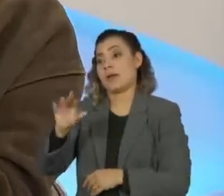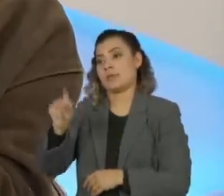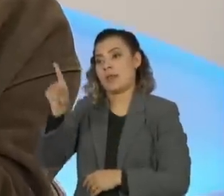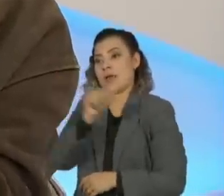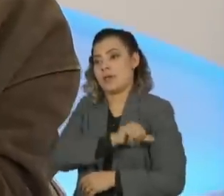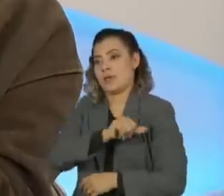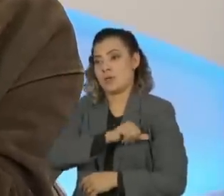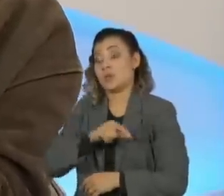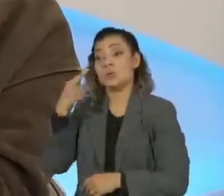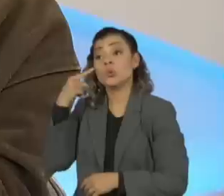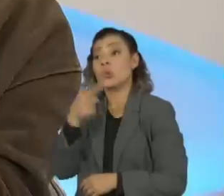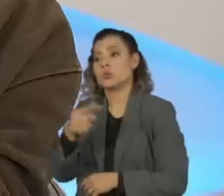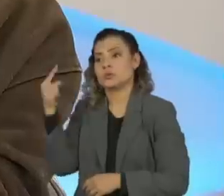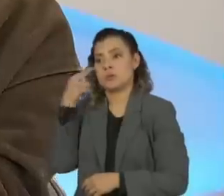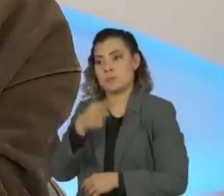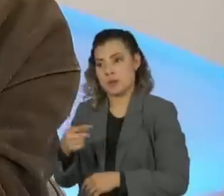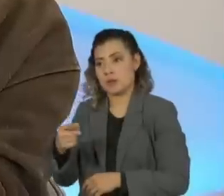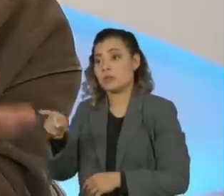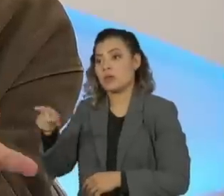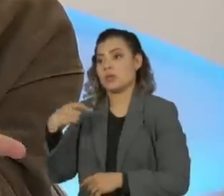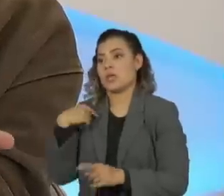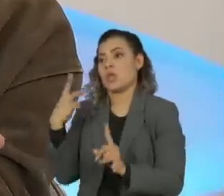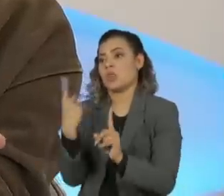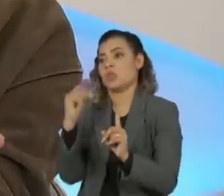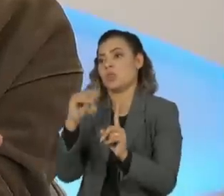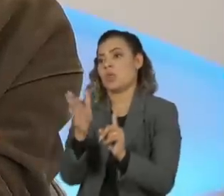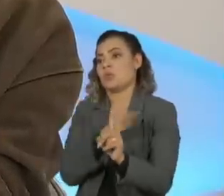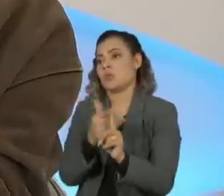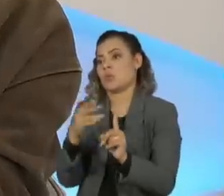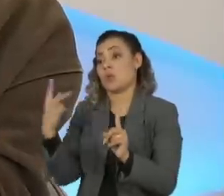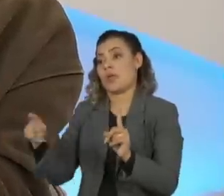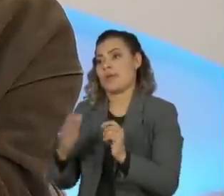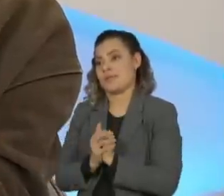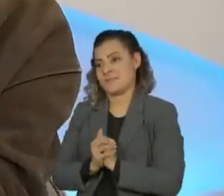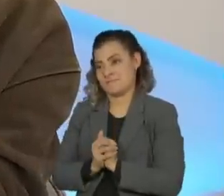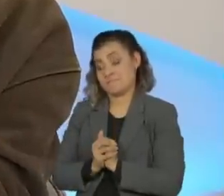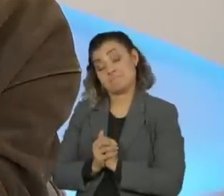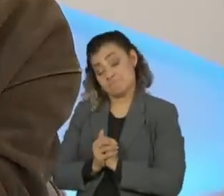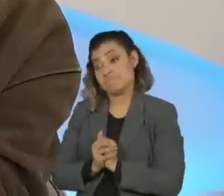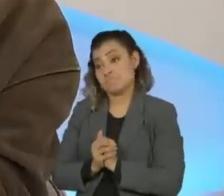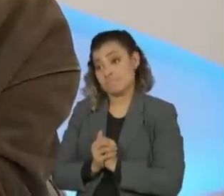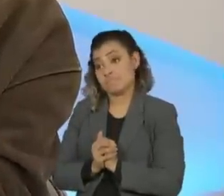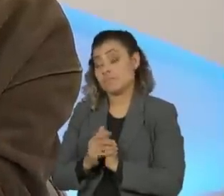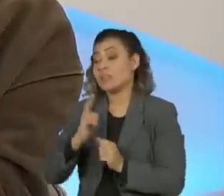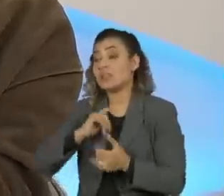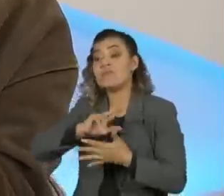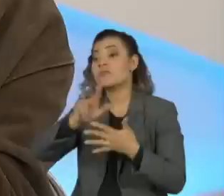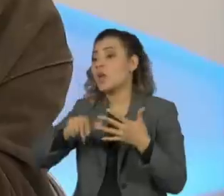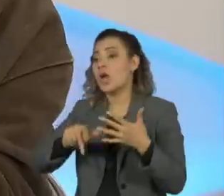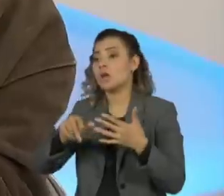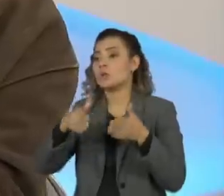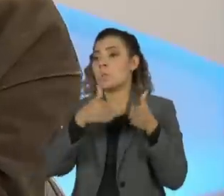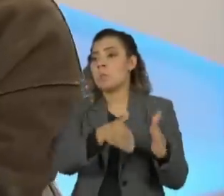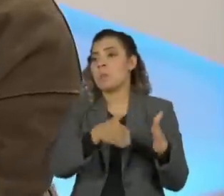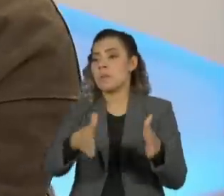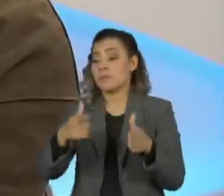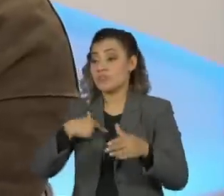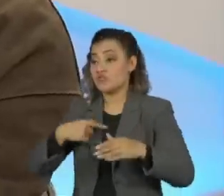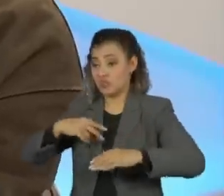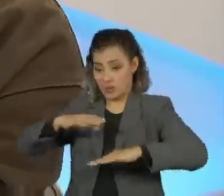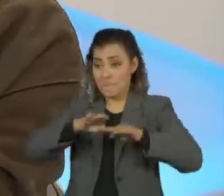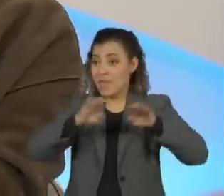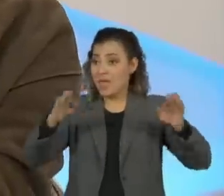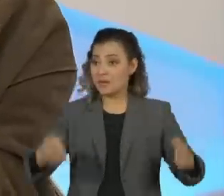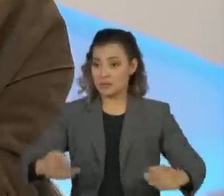Toda semana, o Helio Vigio ia lá e torturava um companheiro nosso de cela, sendo que vários foram desovados. Tinha uma mesa de autópsia, uns